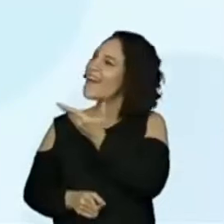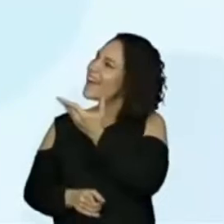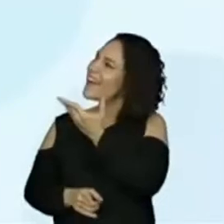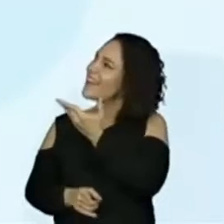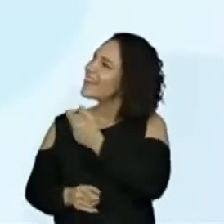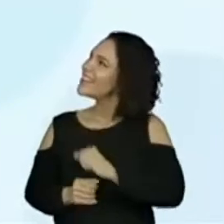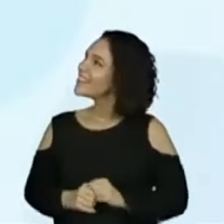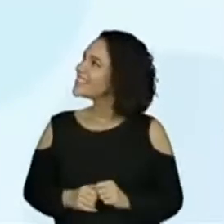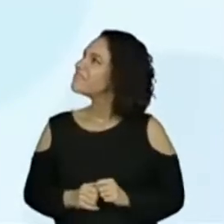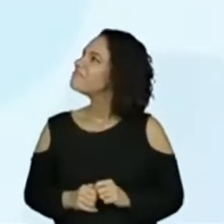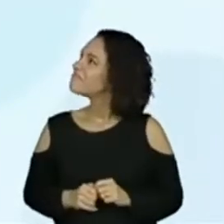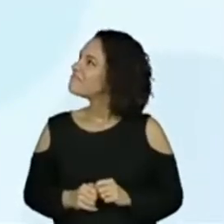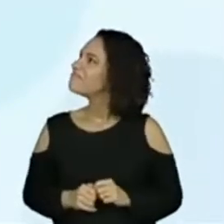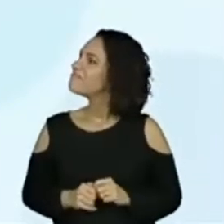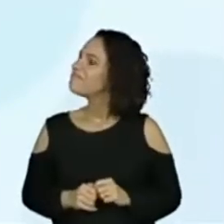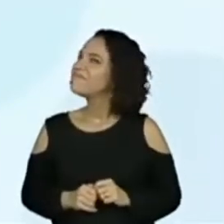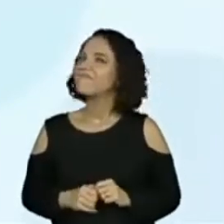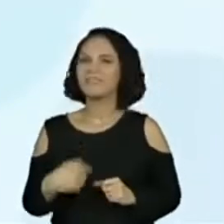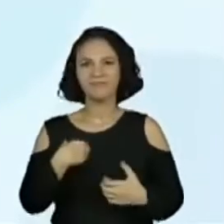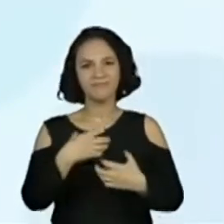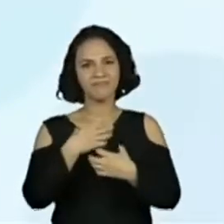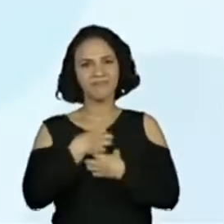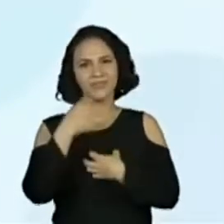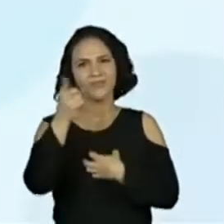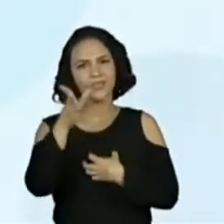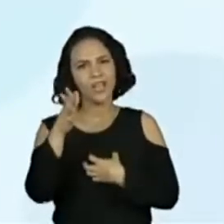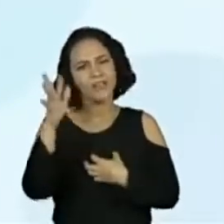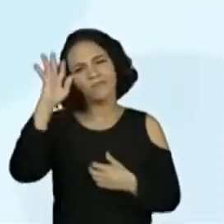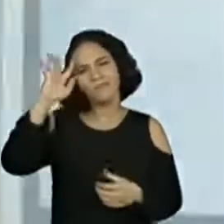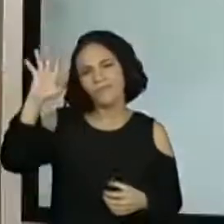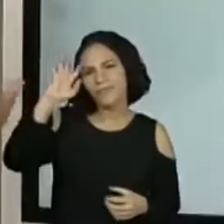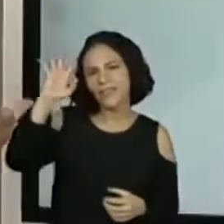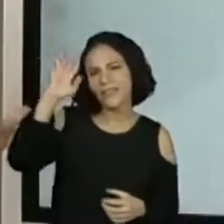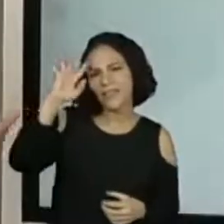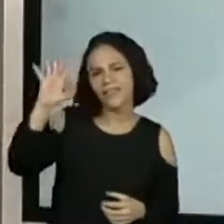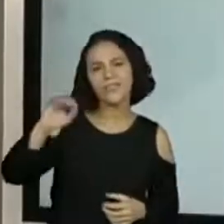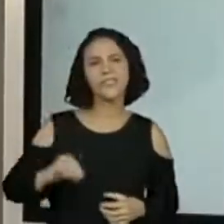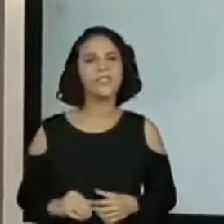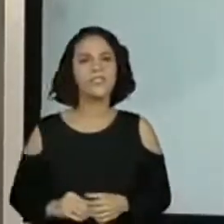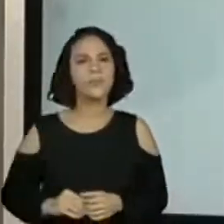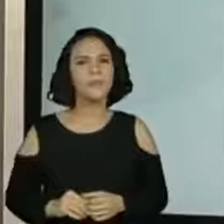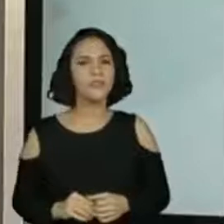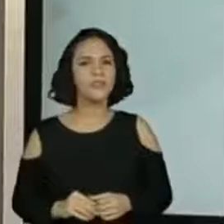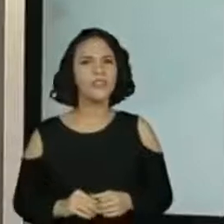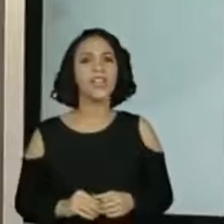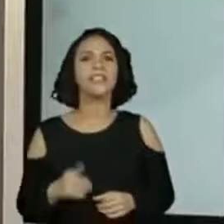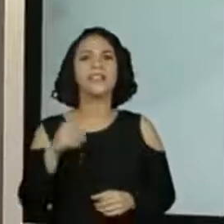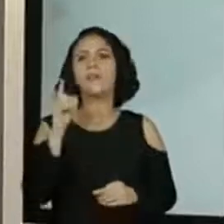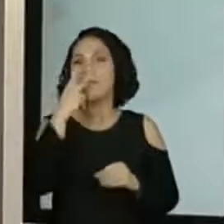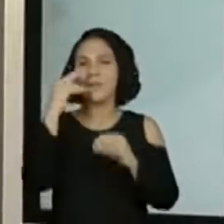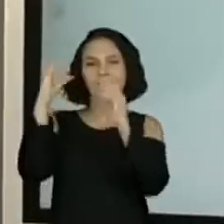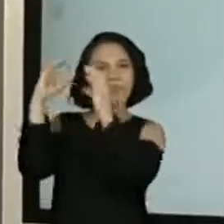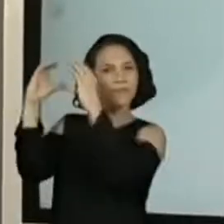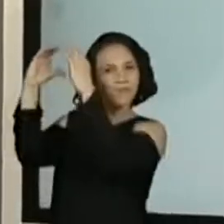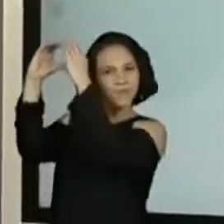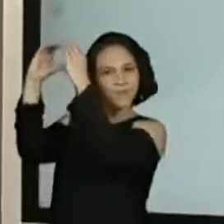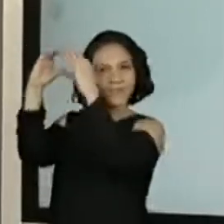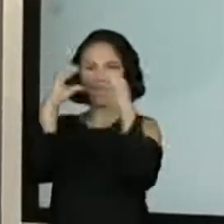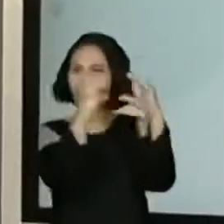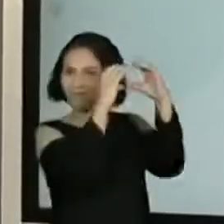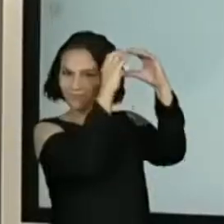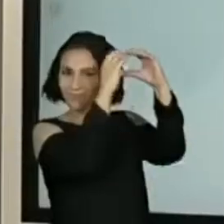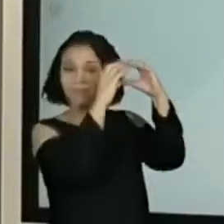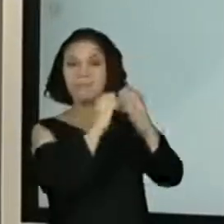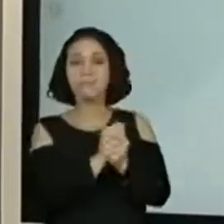Ah, estou sentindo que vocês já pensaram aqui. São os balões. Realmente, a gente tem, na